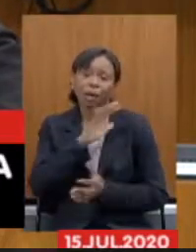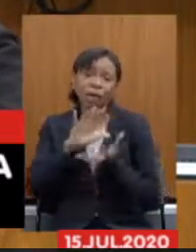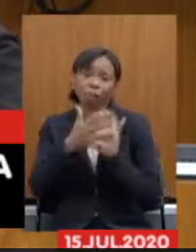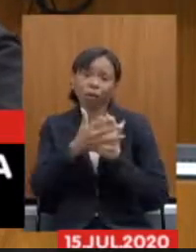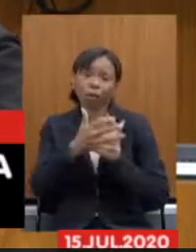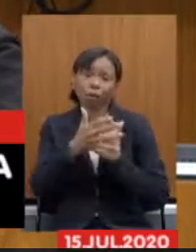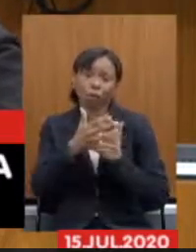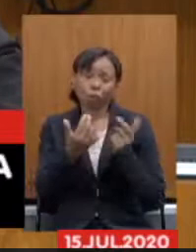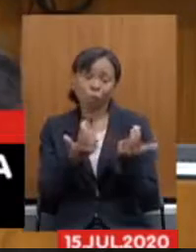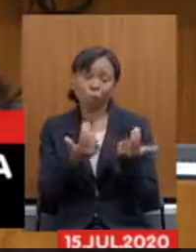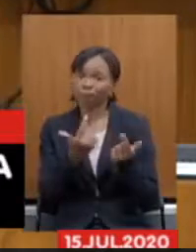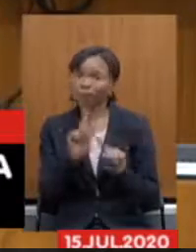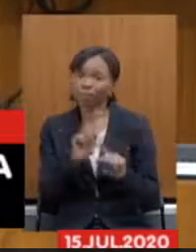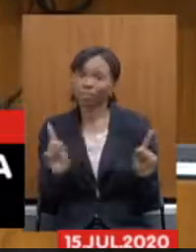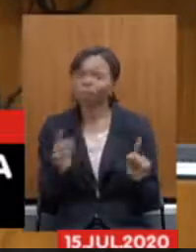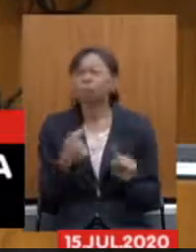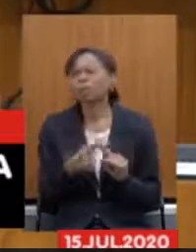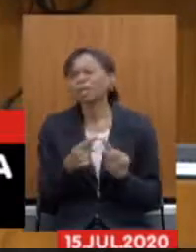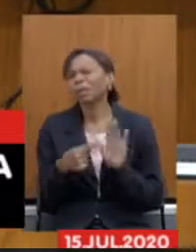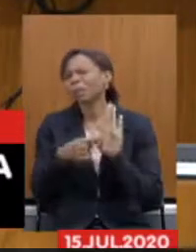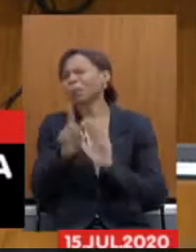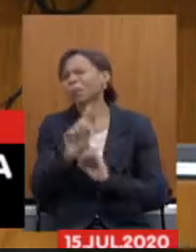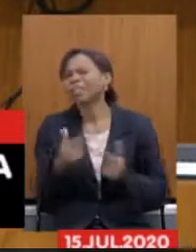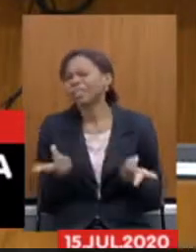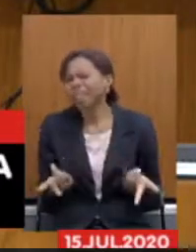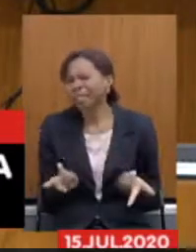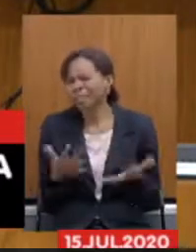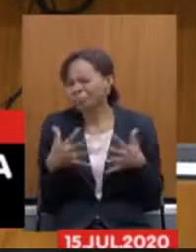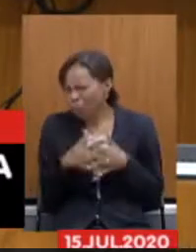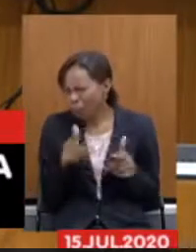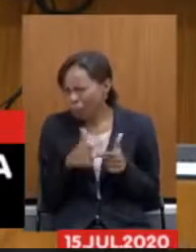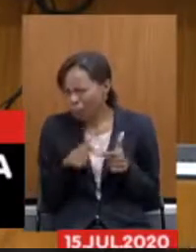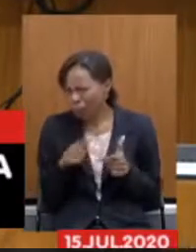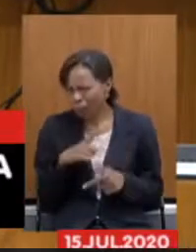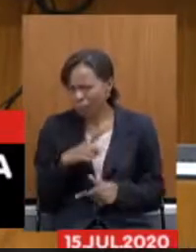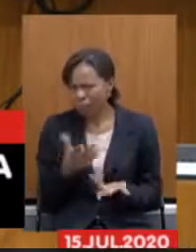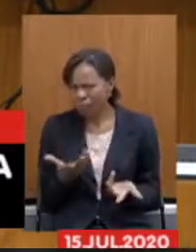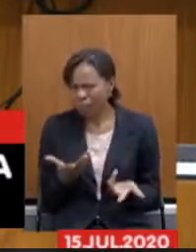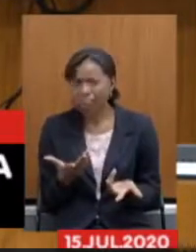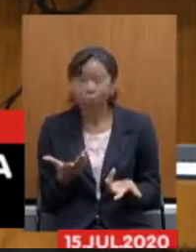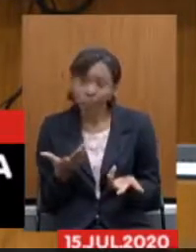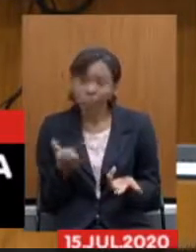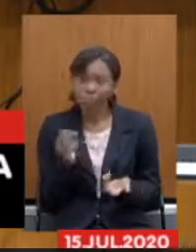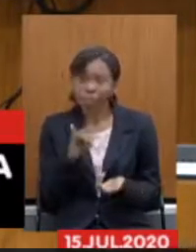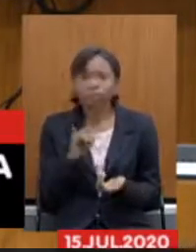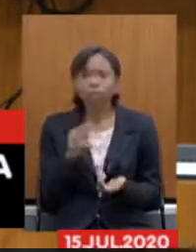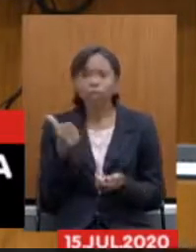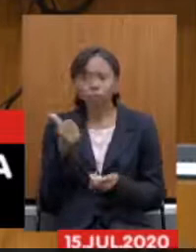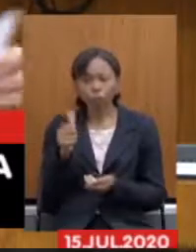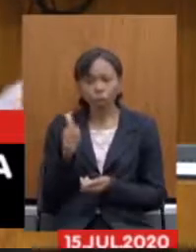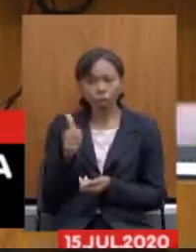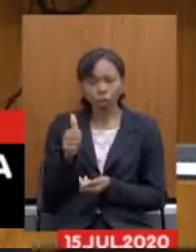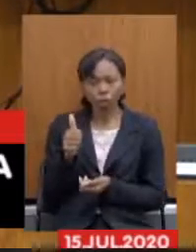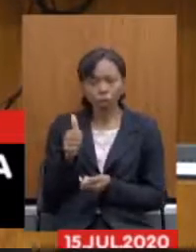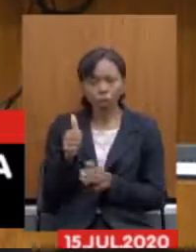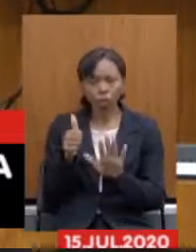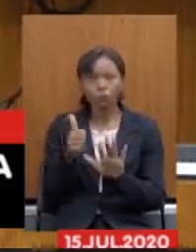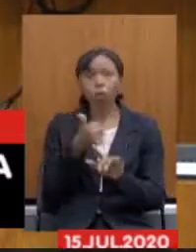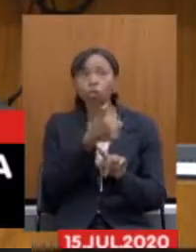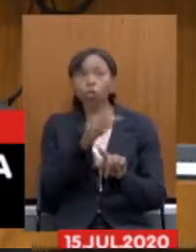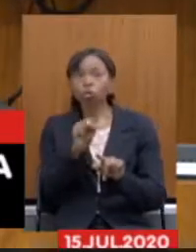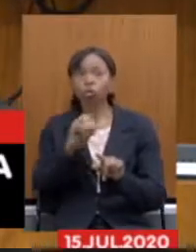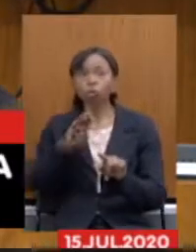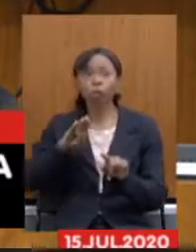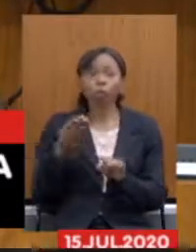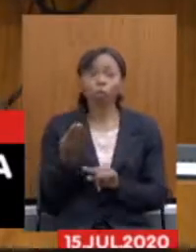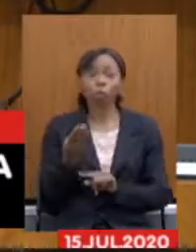isso? tem algum problema? algum impedimento? então se nós trouxermos de 11 de 18 bilhões